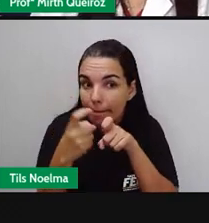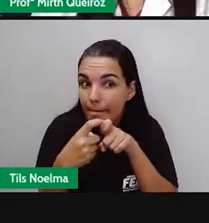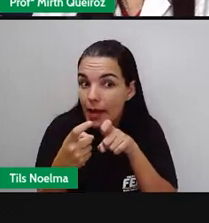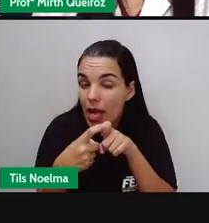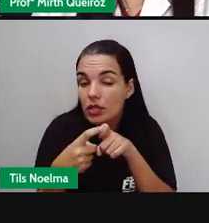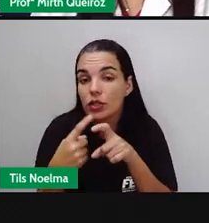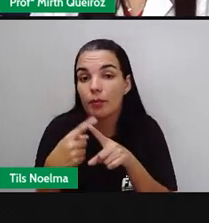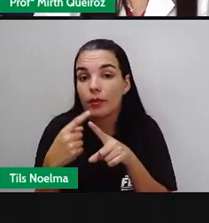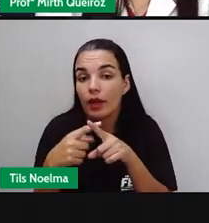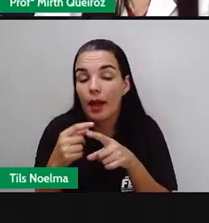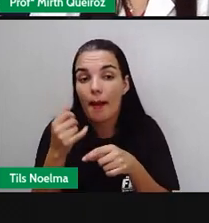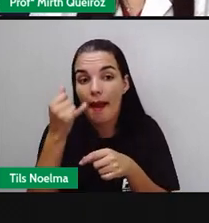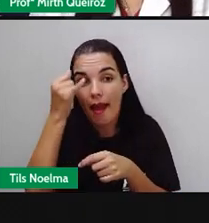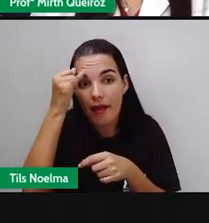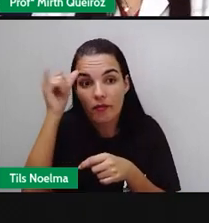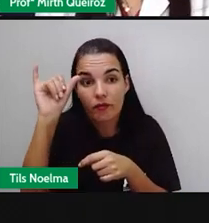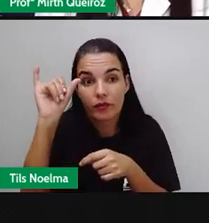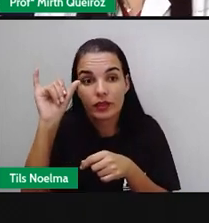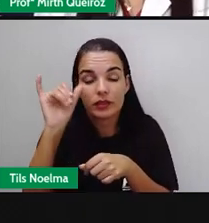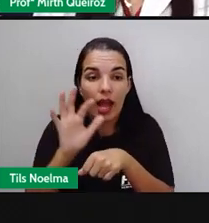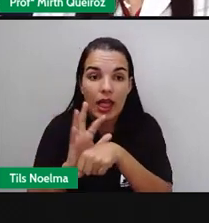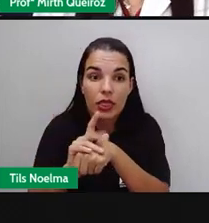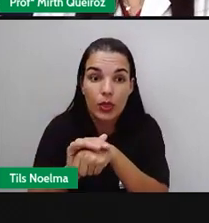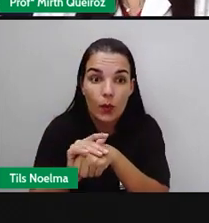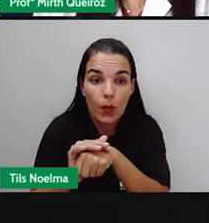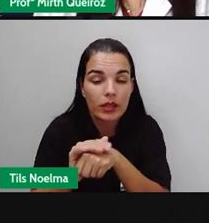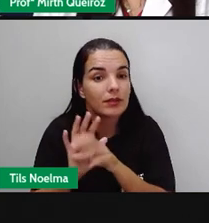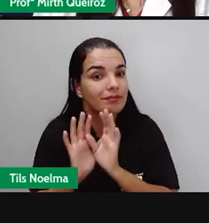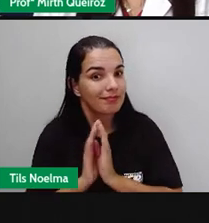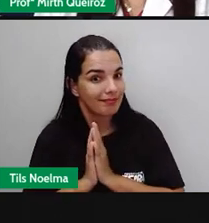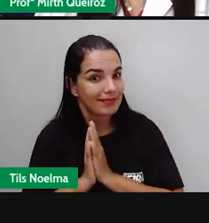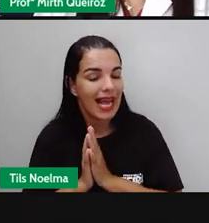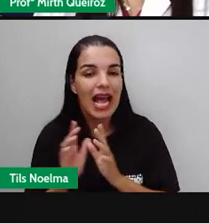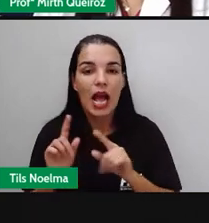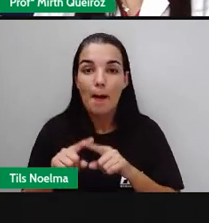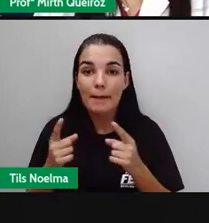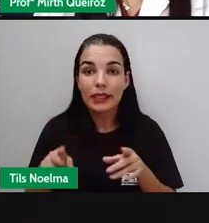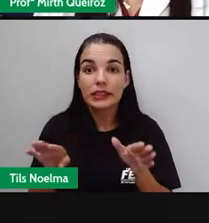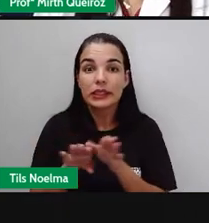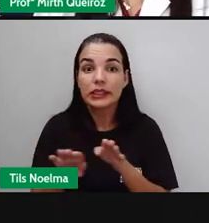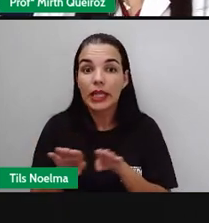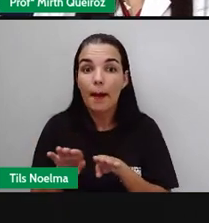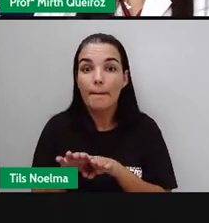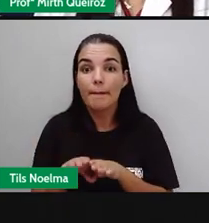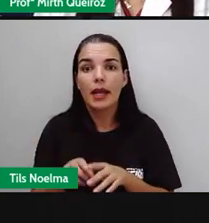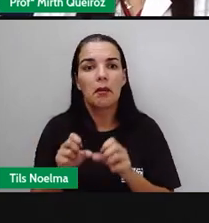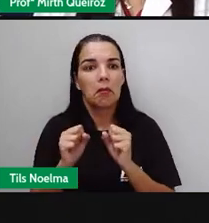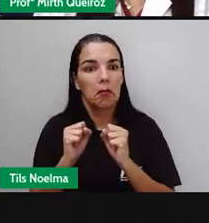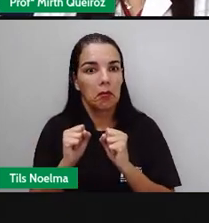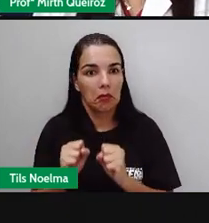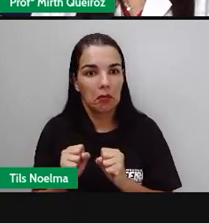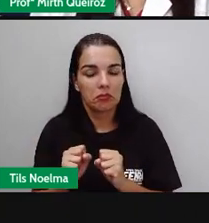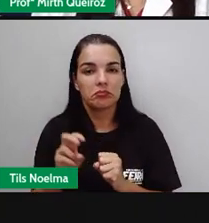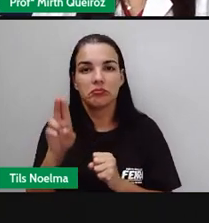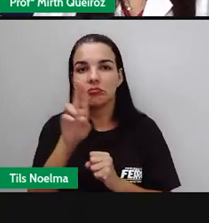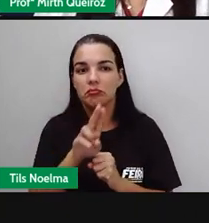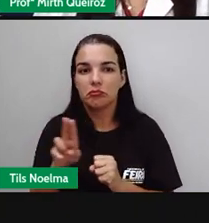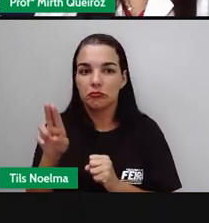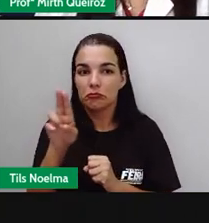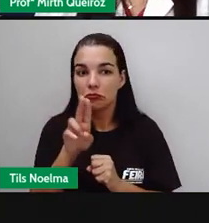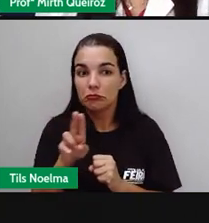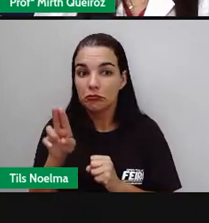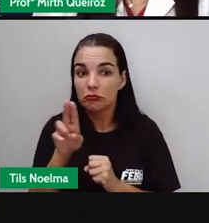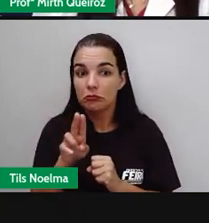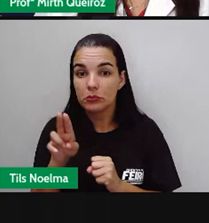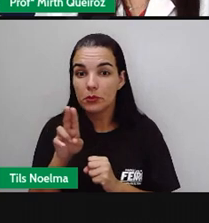as doenças, né? Que ele causa. Mas os fungos também, eles podem ser utilizados. A gente, quando a gente fala que podem ser